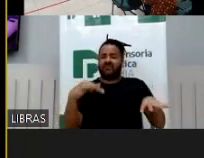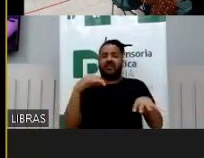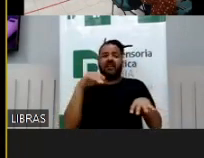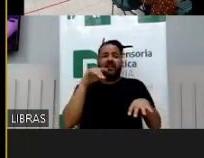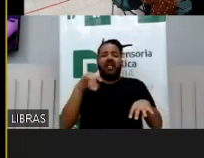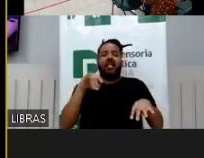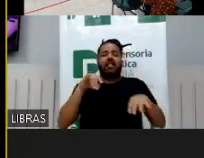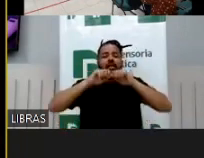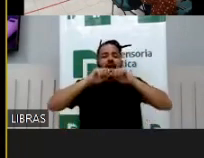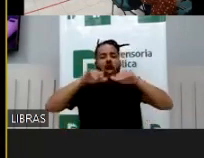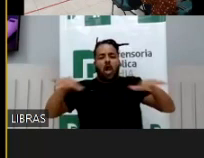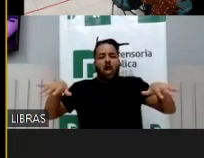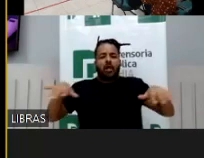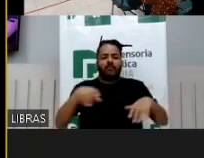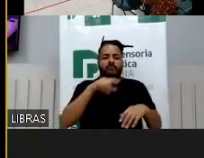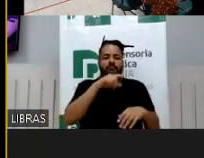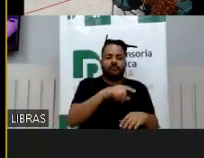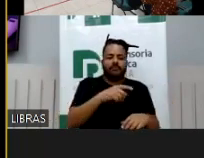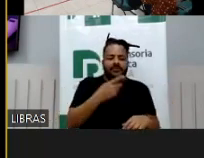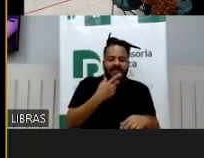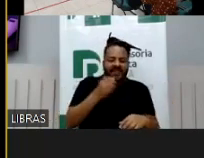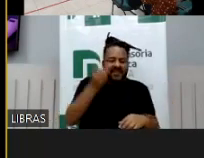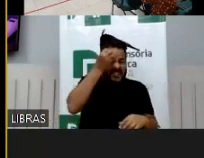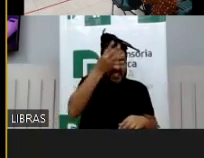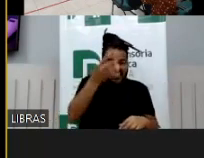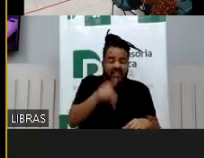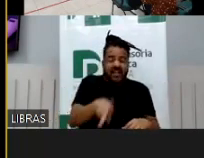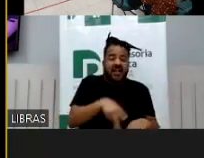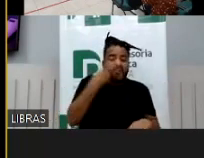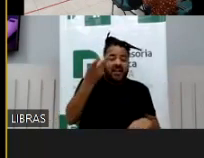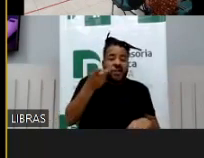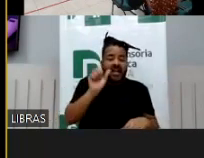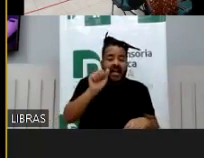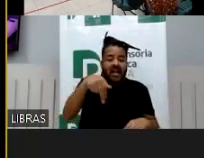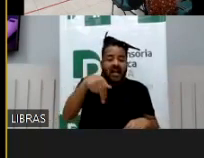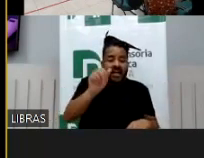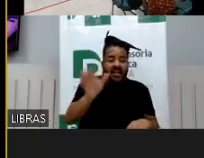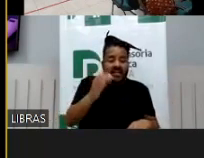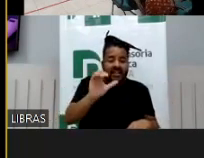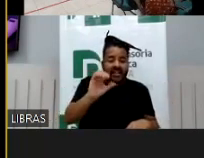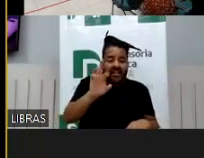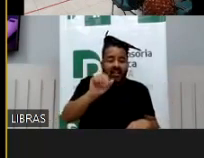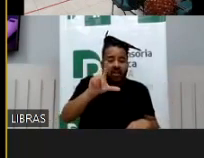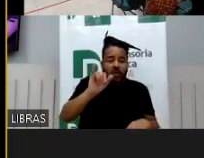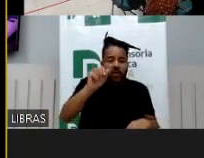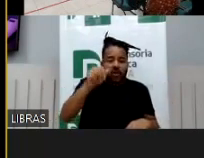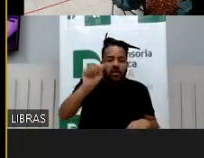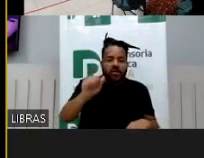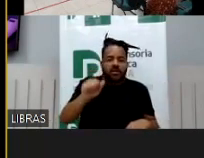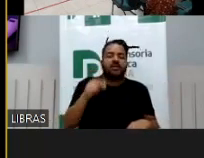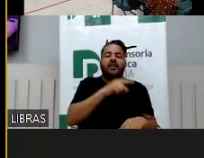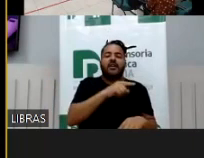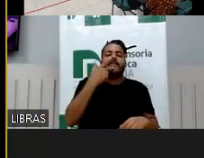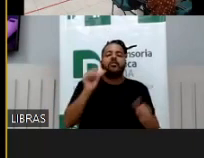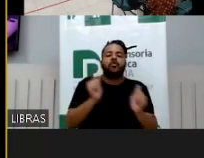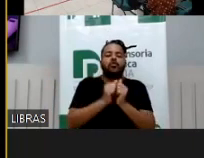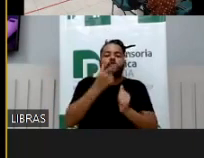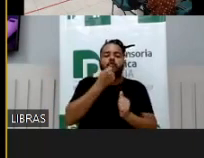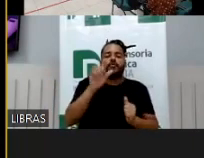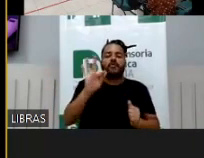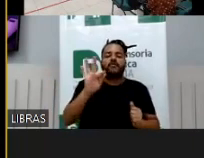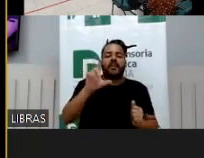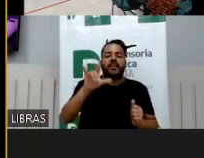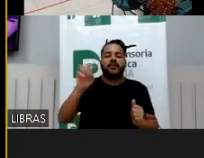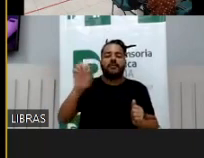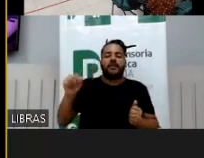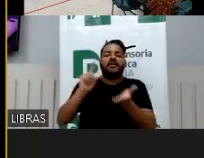É um trecho que agora eu vou me lembrar quem foi que disse. Ana Carolina Brochado Teixeira e Felipe Medon. Felipe Medon é inclusive o autor daquele